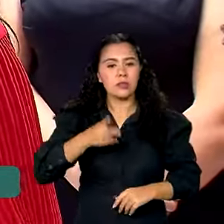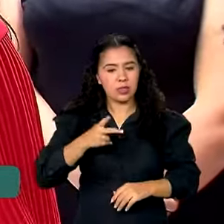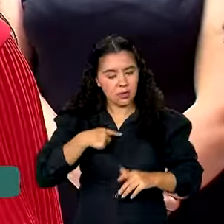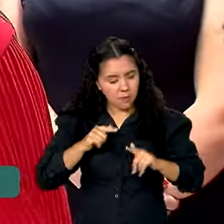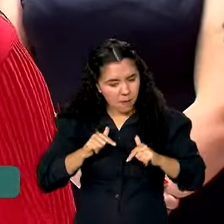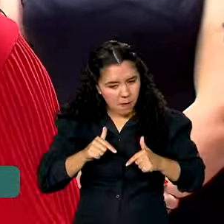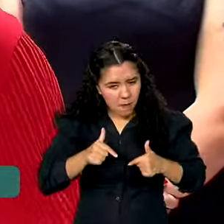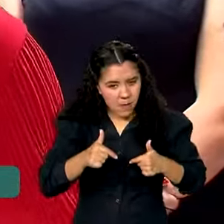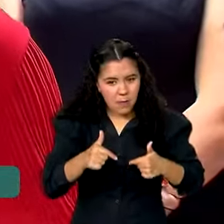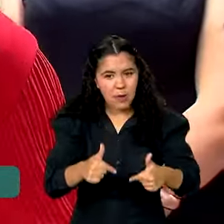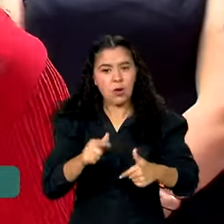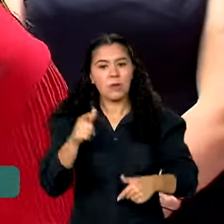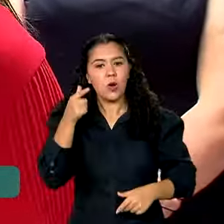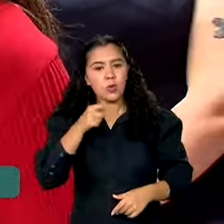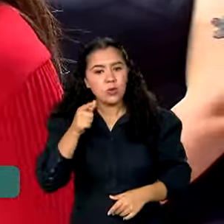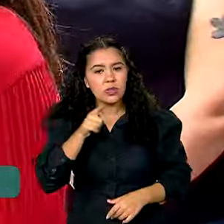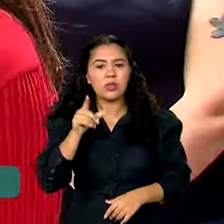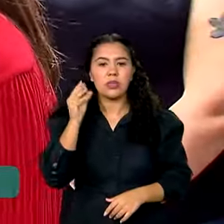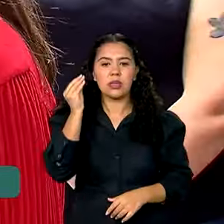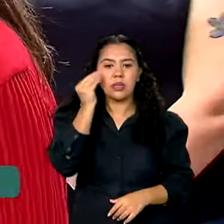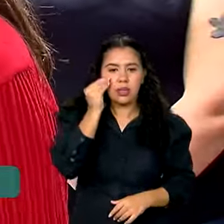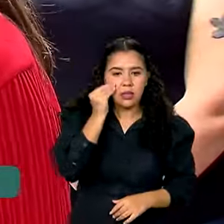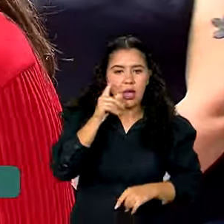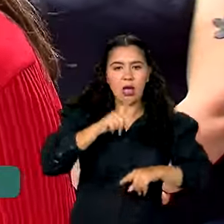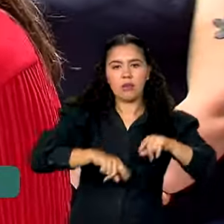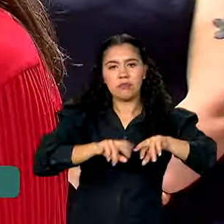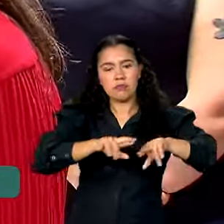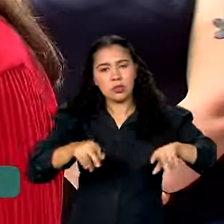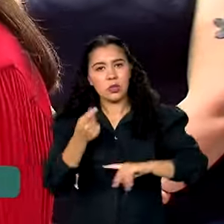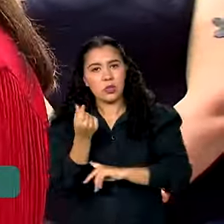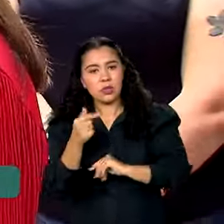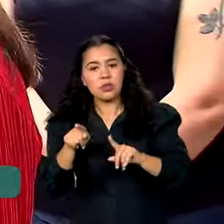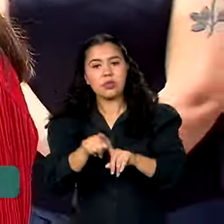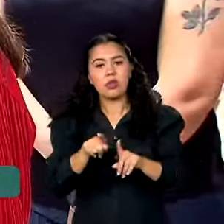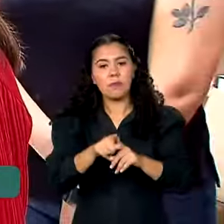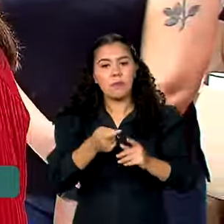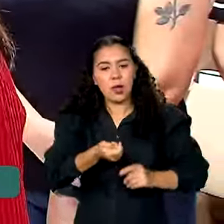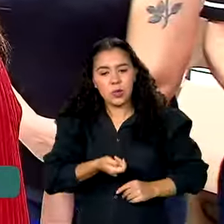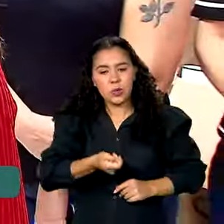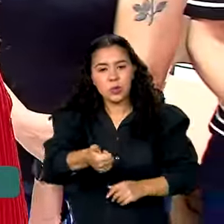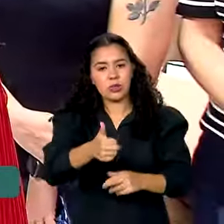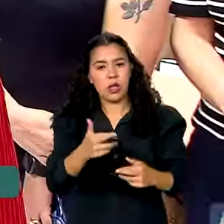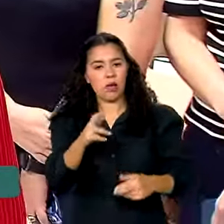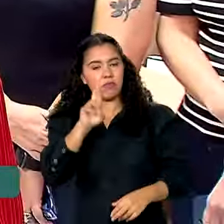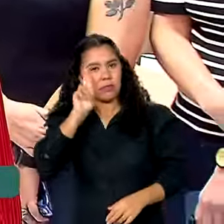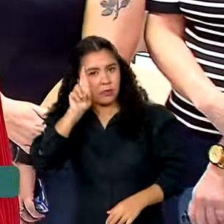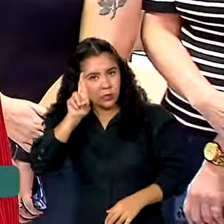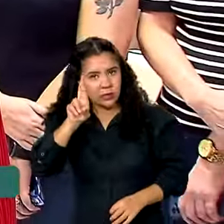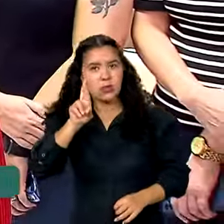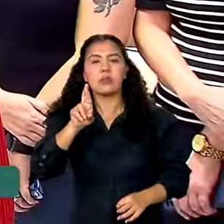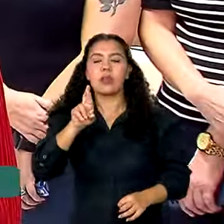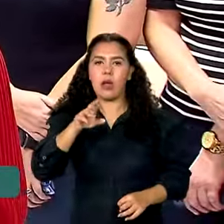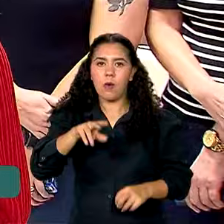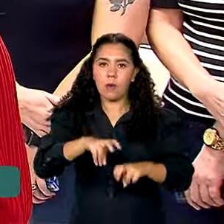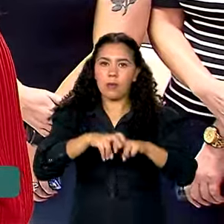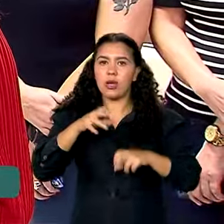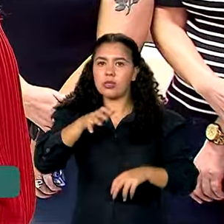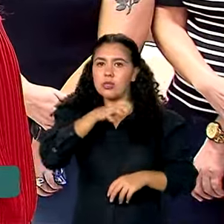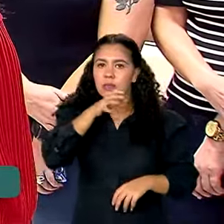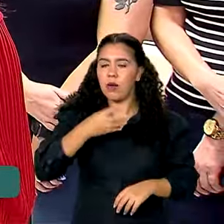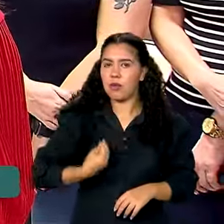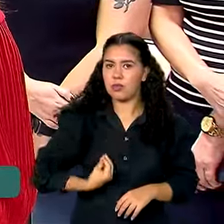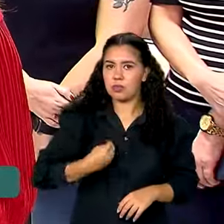começo para a gente conseguir recurso. Que a gente possa fazer uma adoção responsável desses animais que estão lá no Rio Grande do Sul